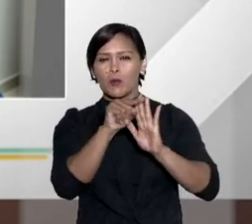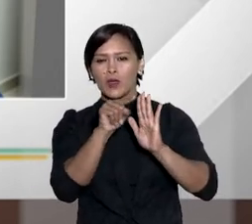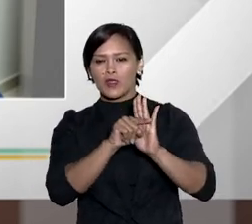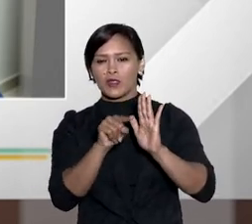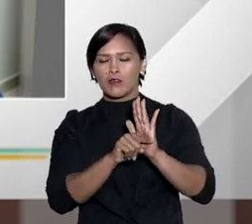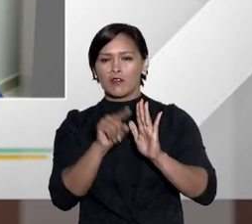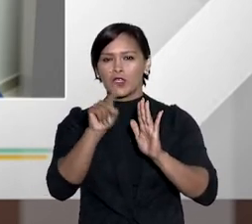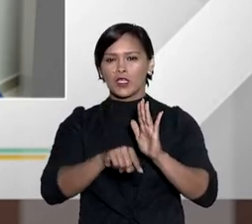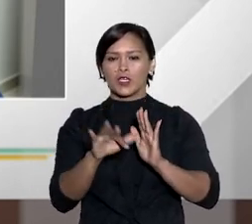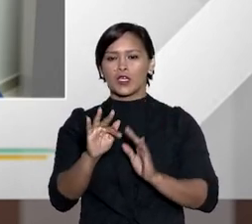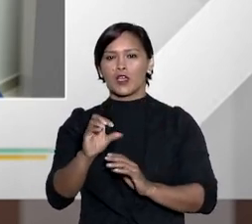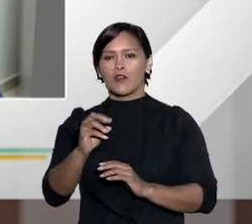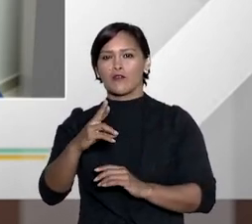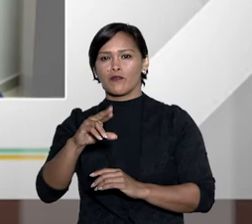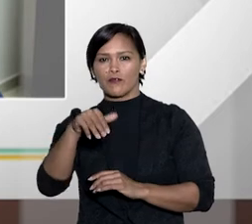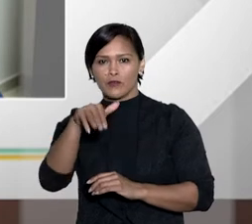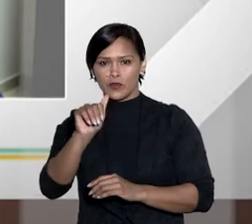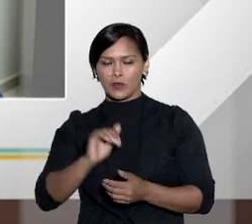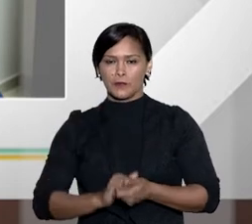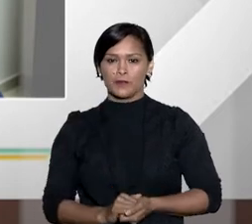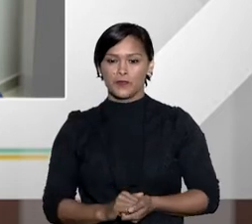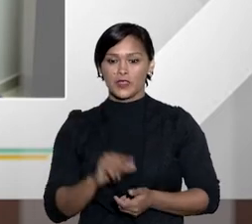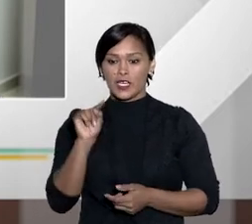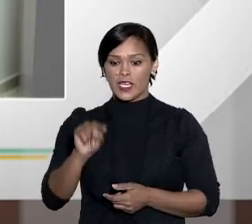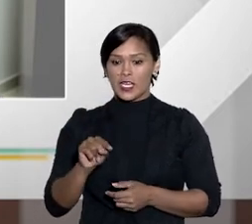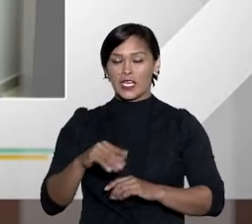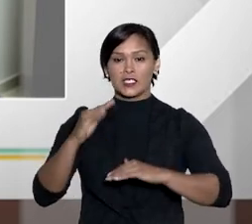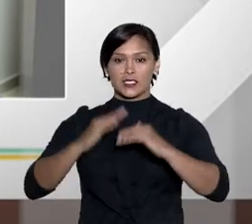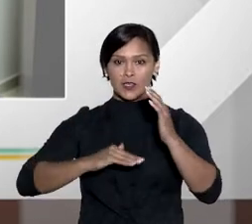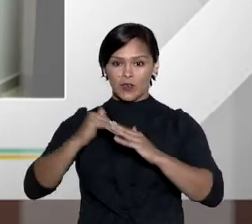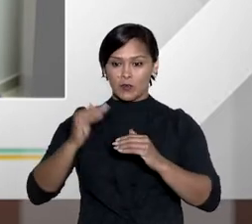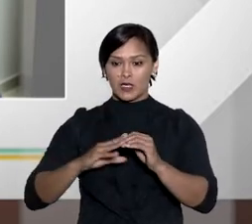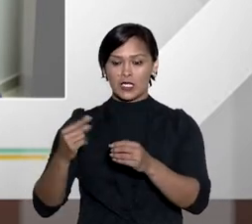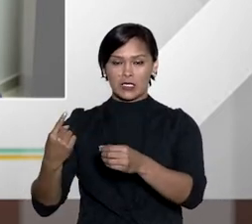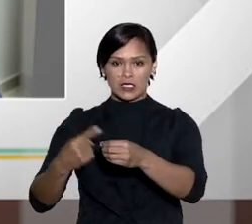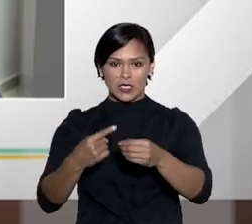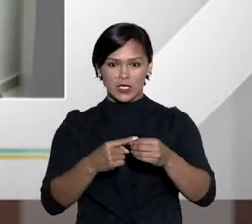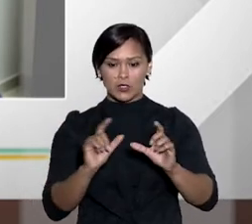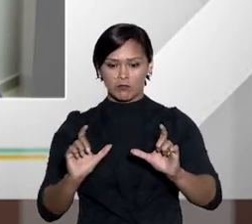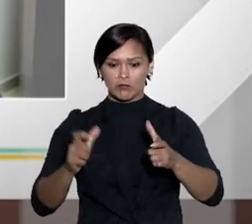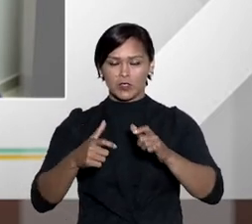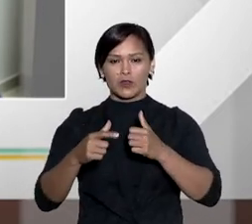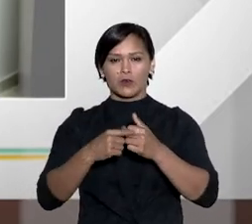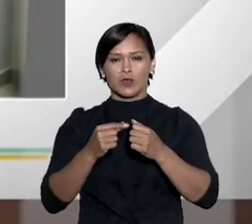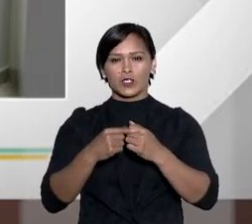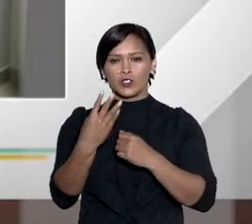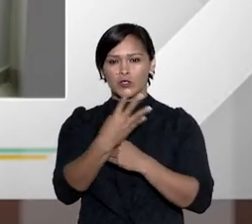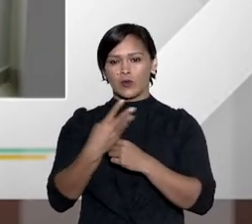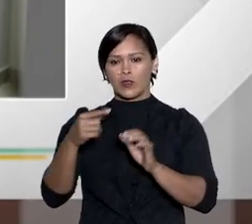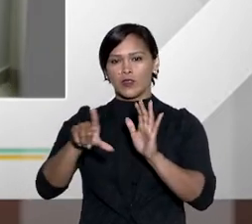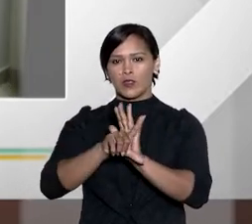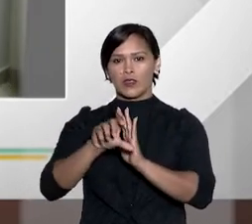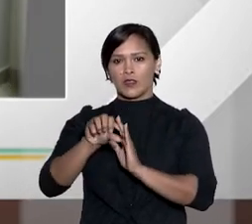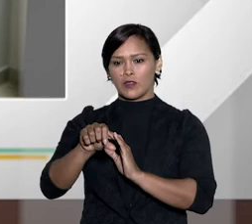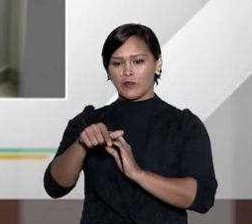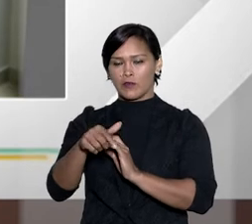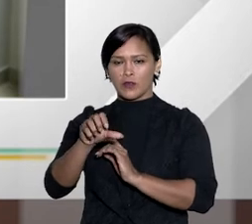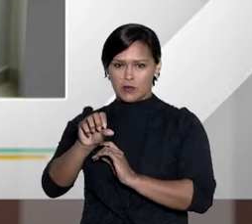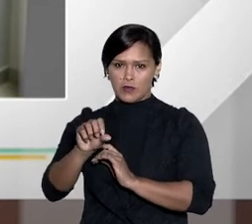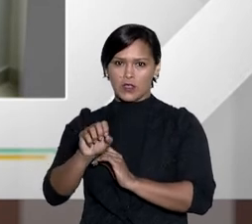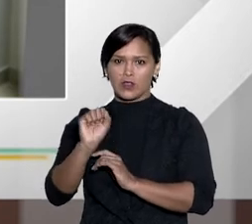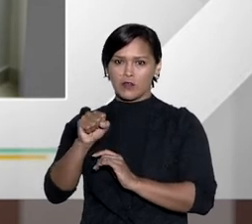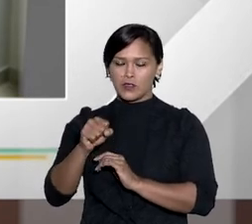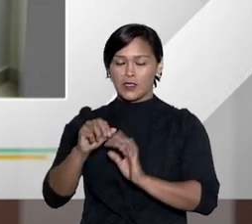ou da parte como é que é definido então esse foro essa questão da competência territorial ela é